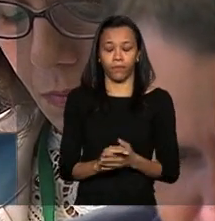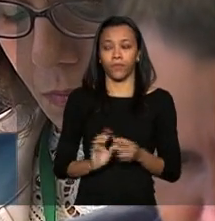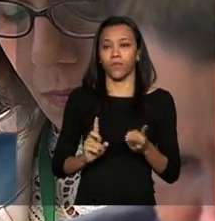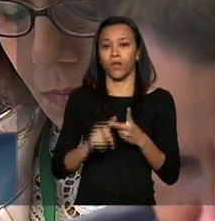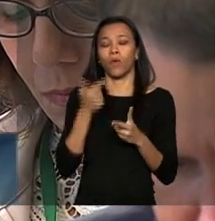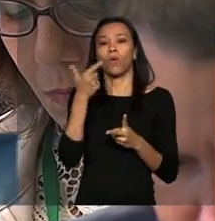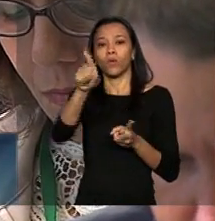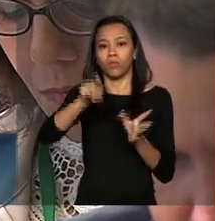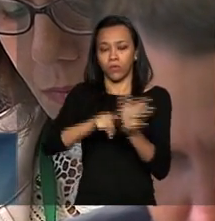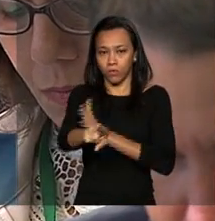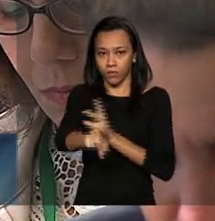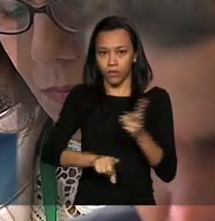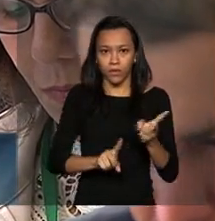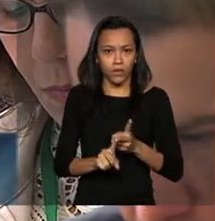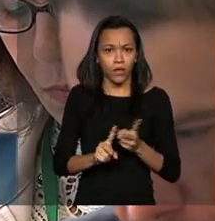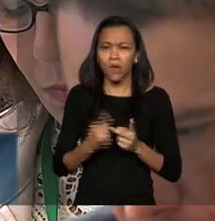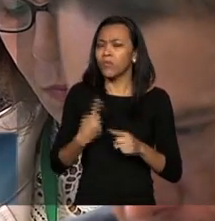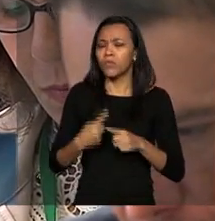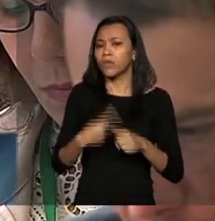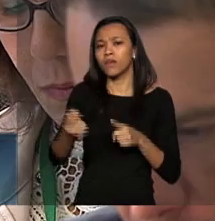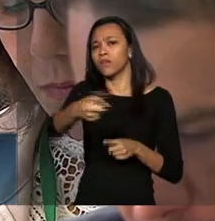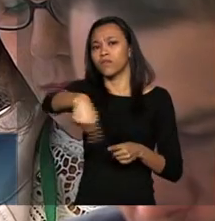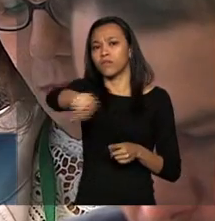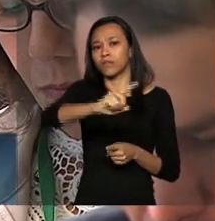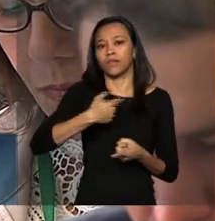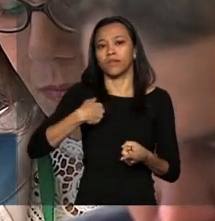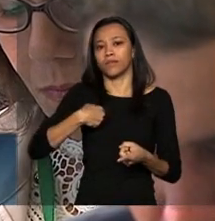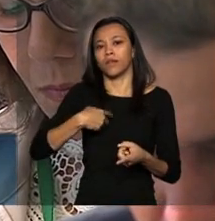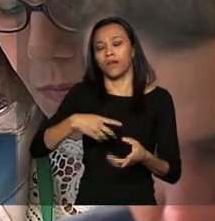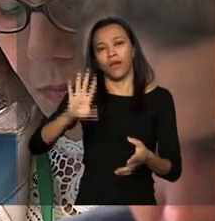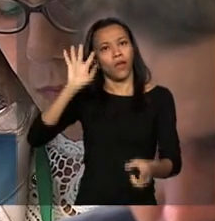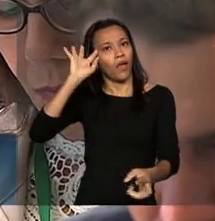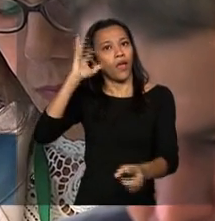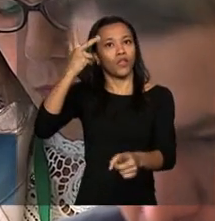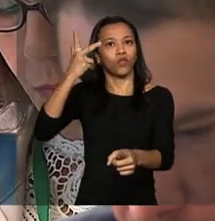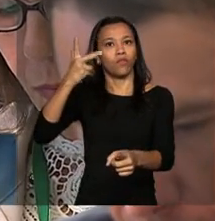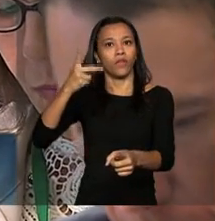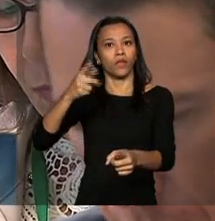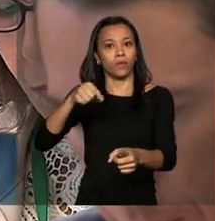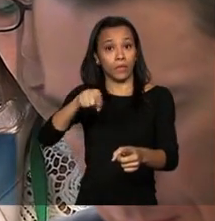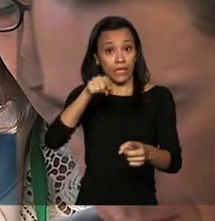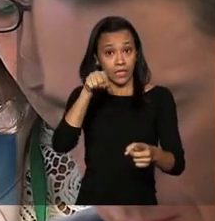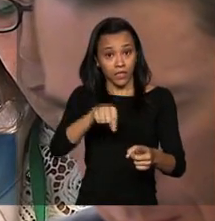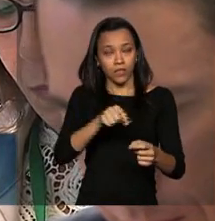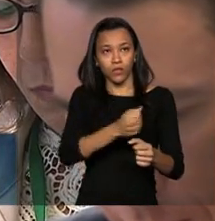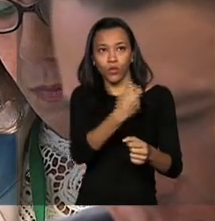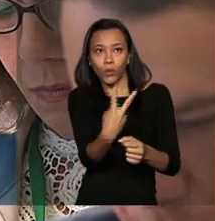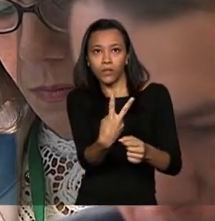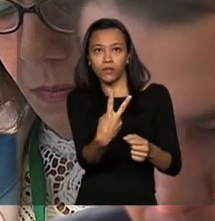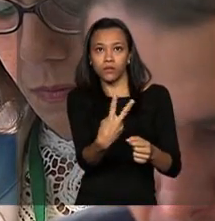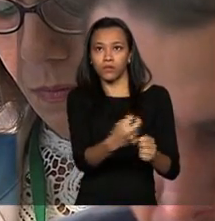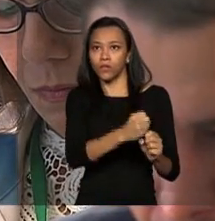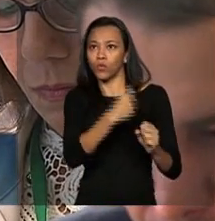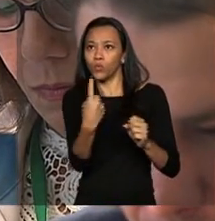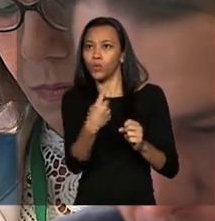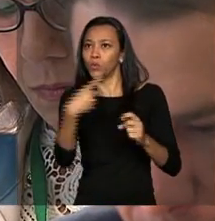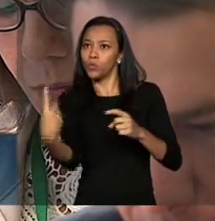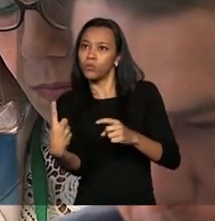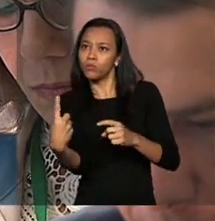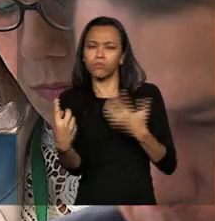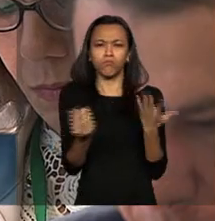outra pergunta é o seguinte por que que vocês definiram esse escalonamento híbrido dois em dois depois um em um